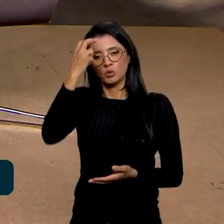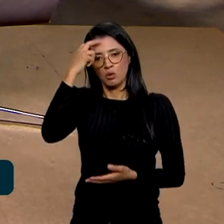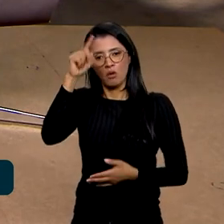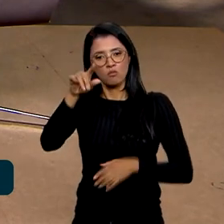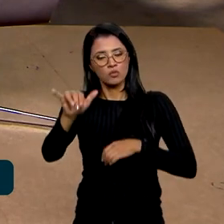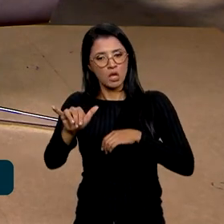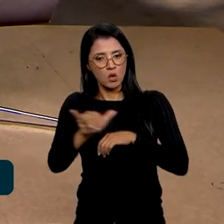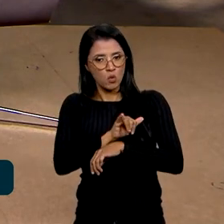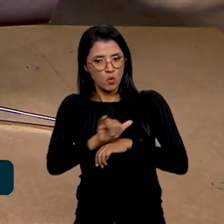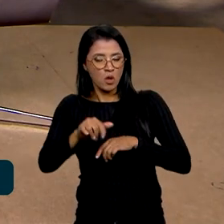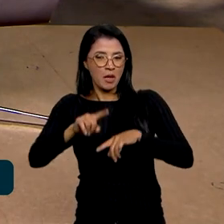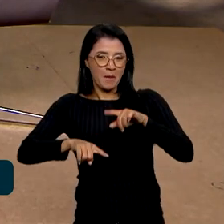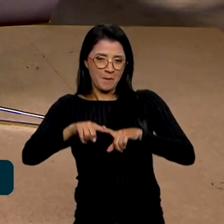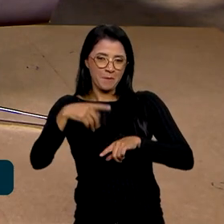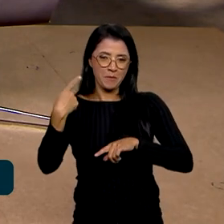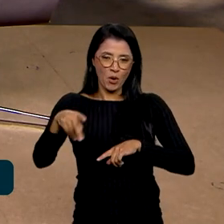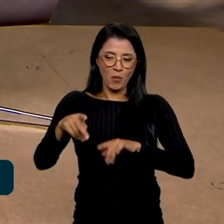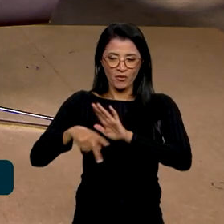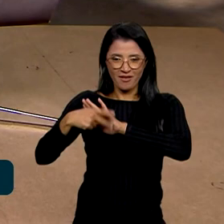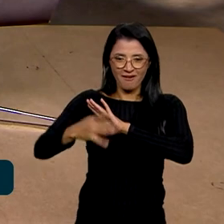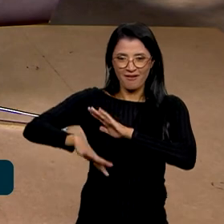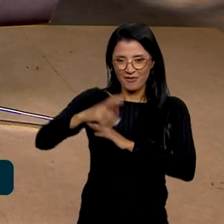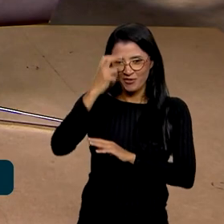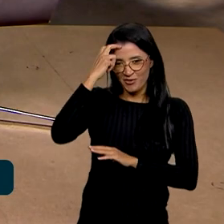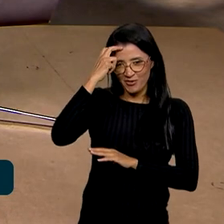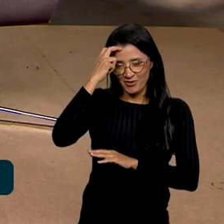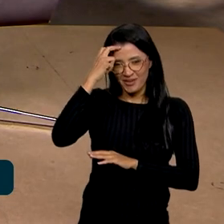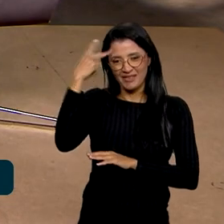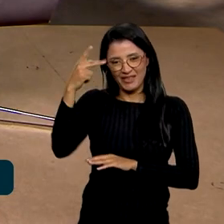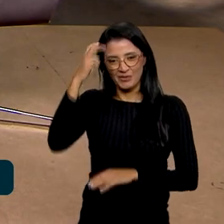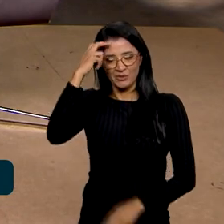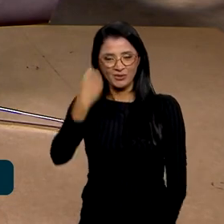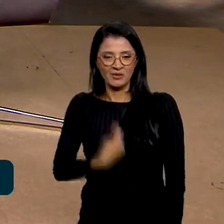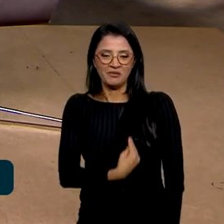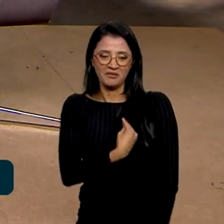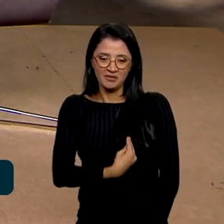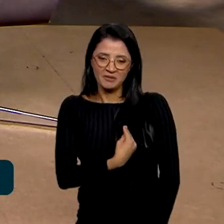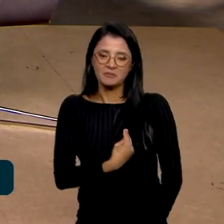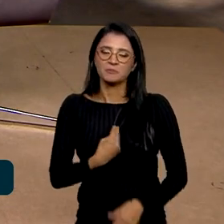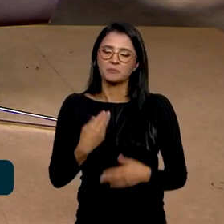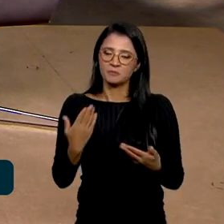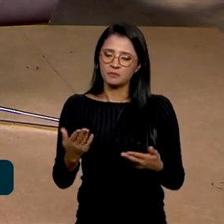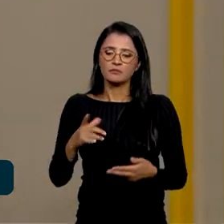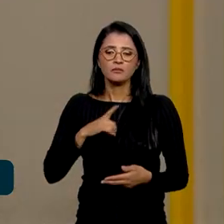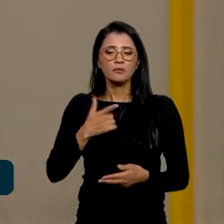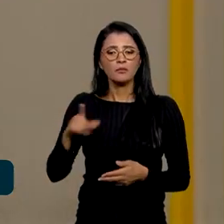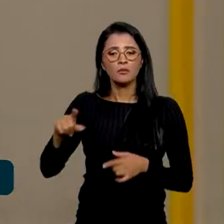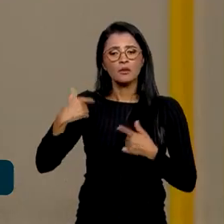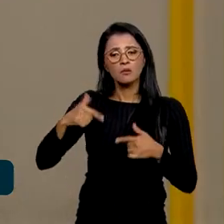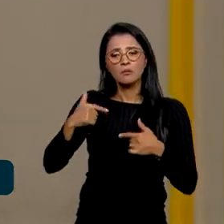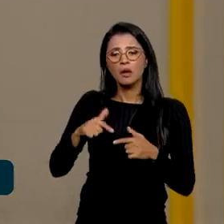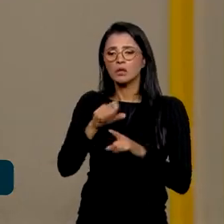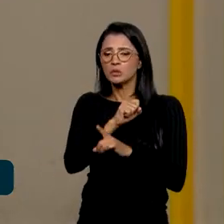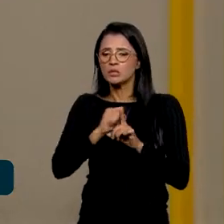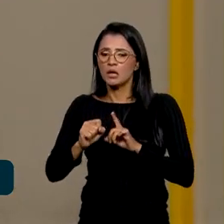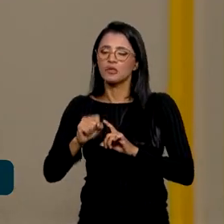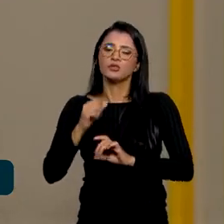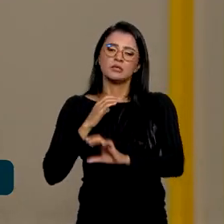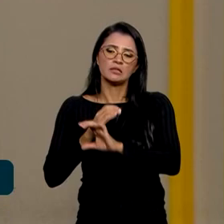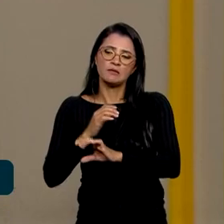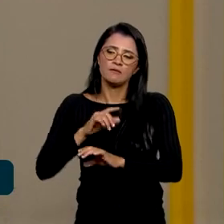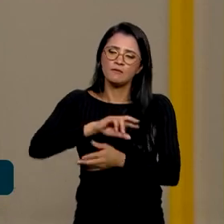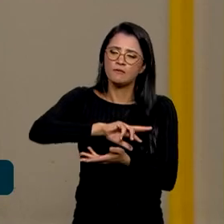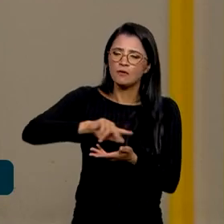instrumento específico da cultura e específico do Cultura Viva, que a gente tem o Mirosky, né? Que trabalha toda a sociedade civil, o Termo de